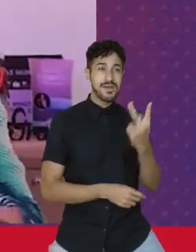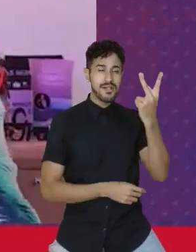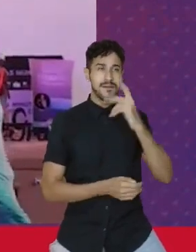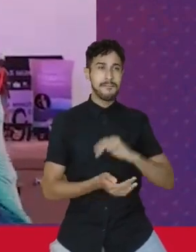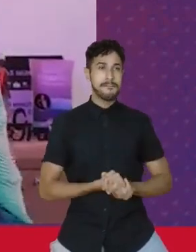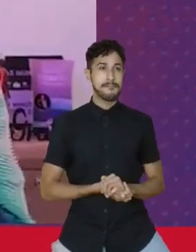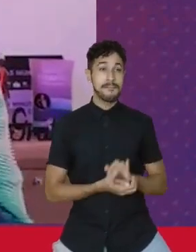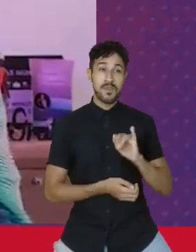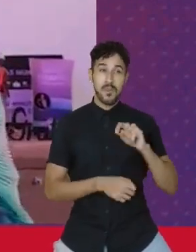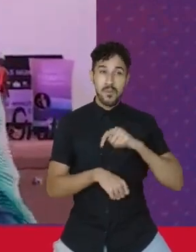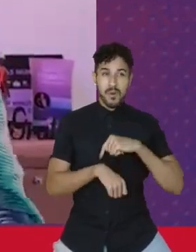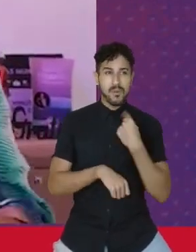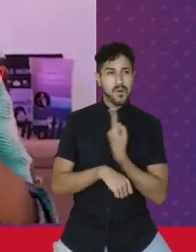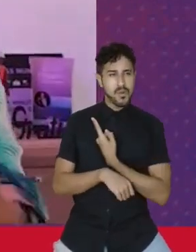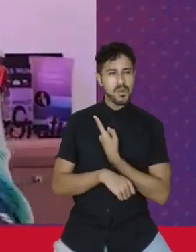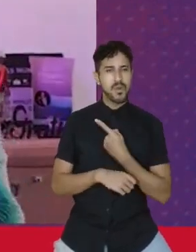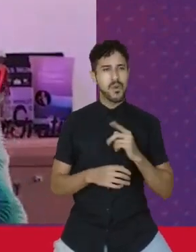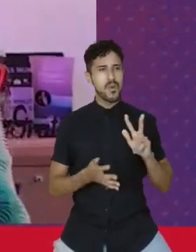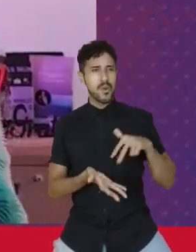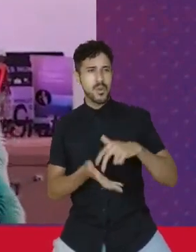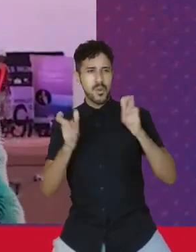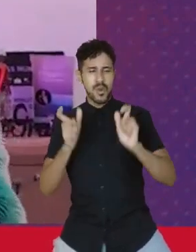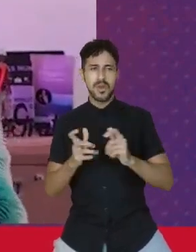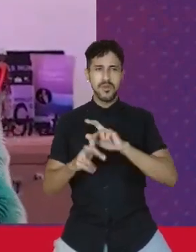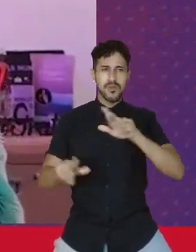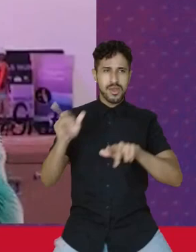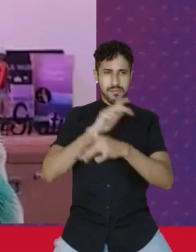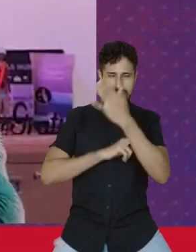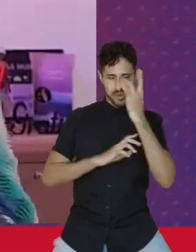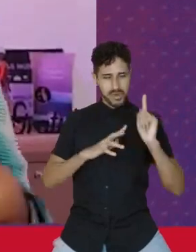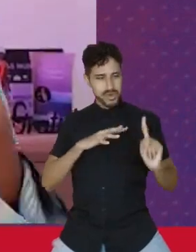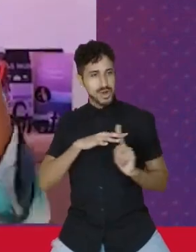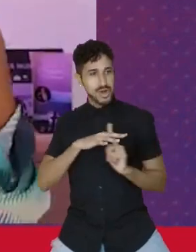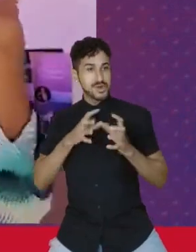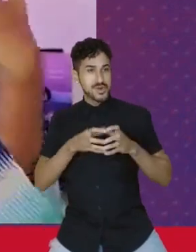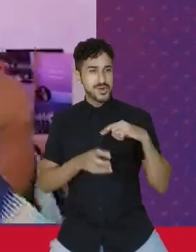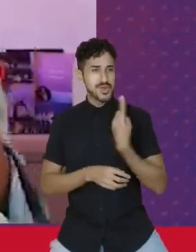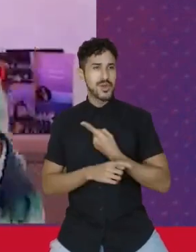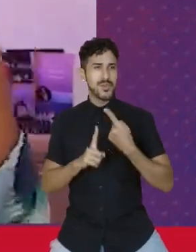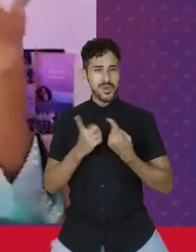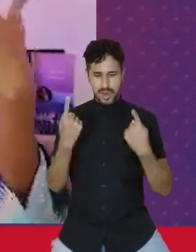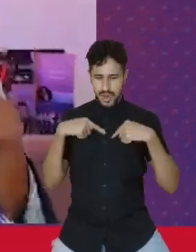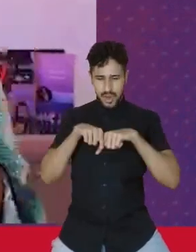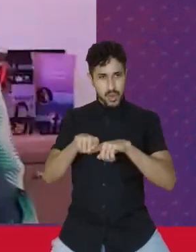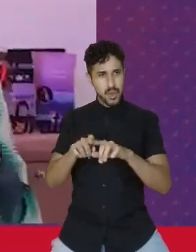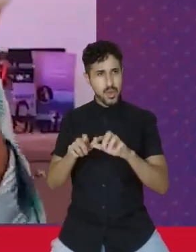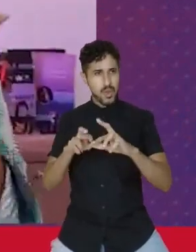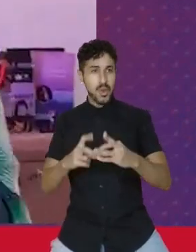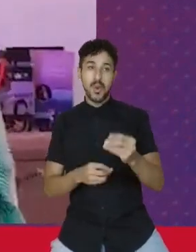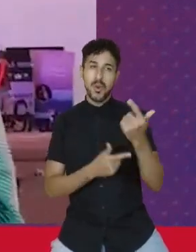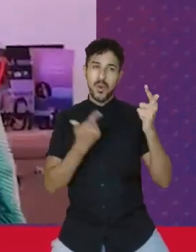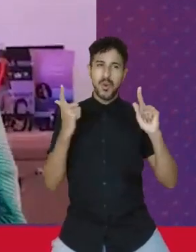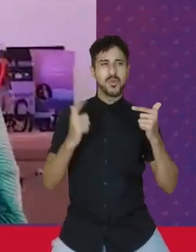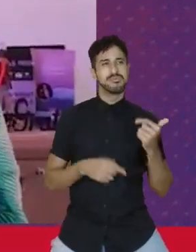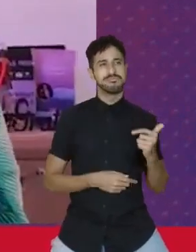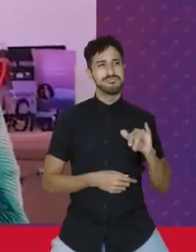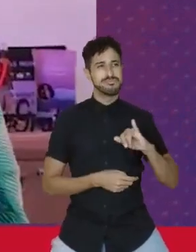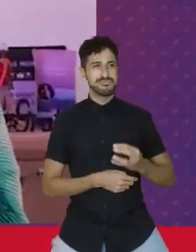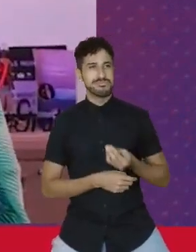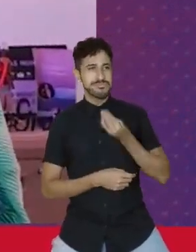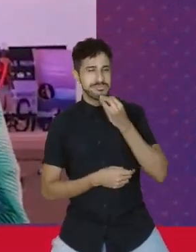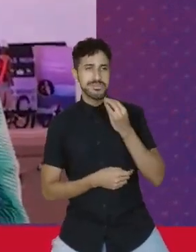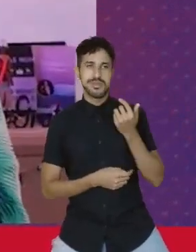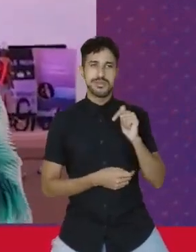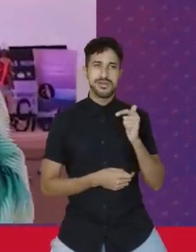Quando a gente ocupa um lugar, muita gente ocupa com a gente, porque vem junto todas as outras que não tiveram oportunidade,